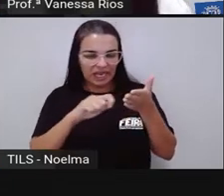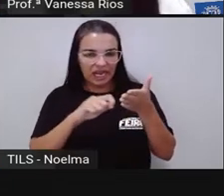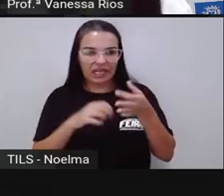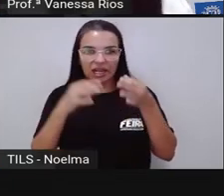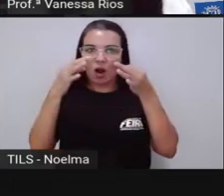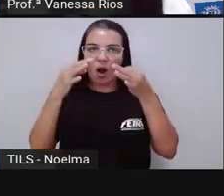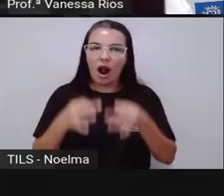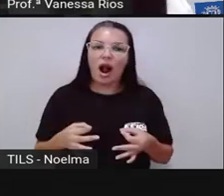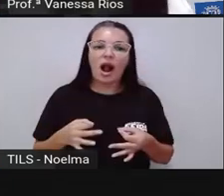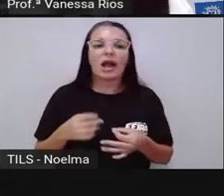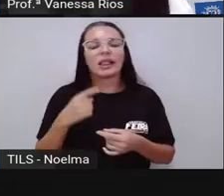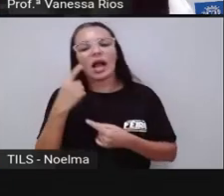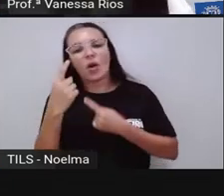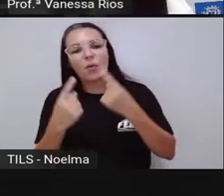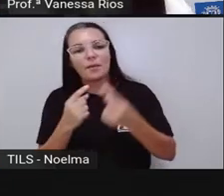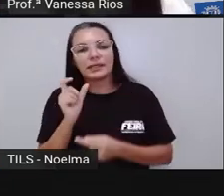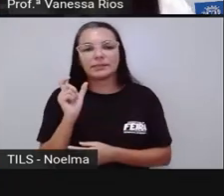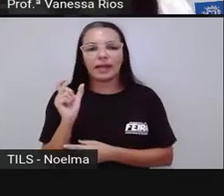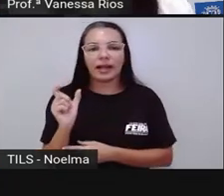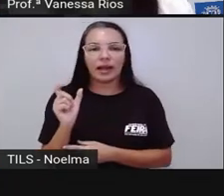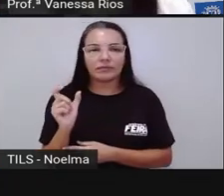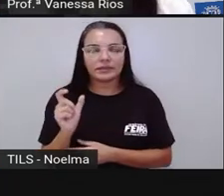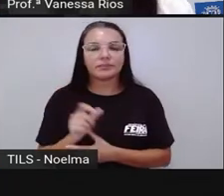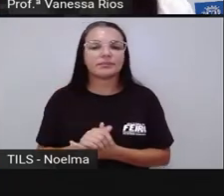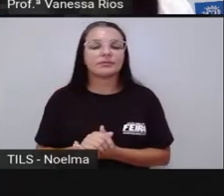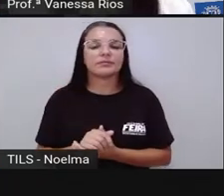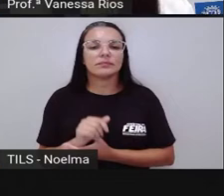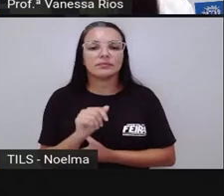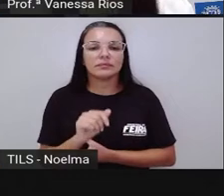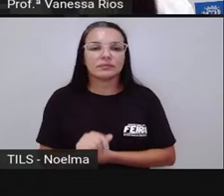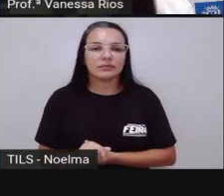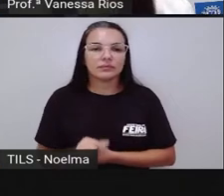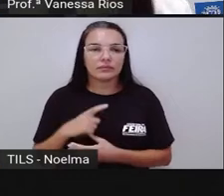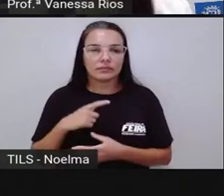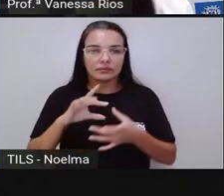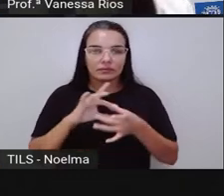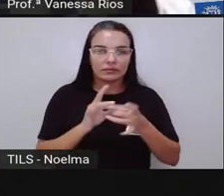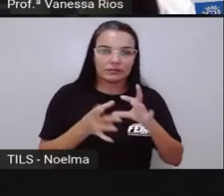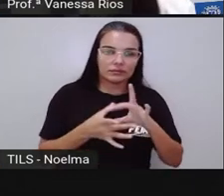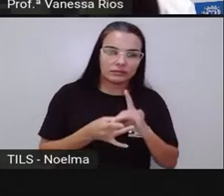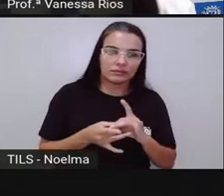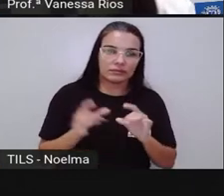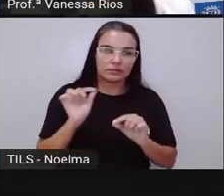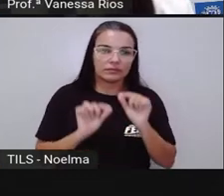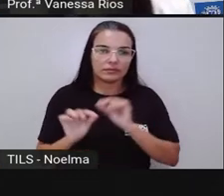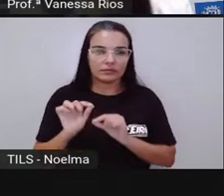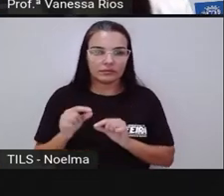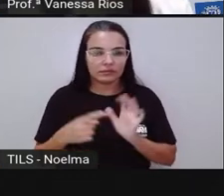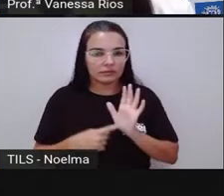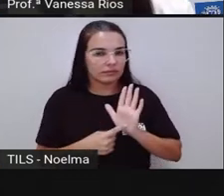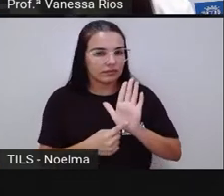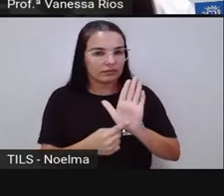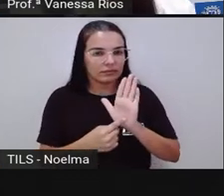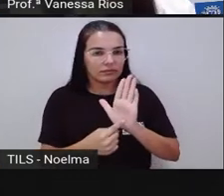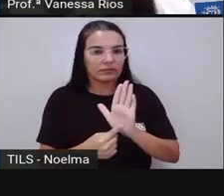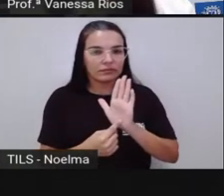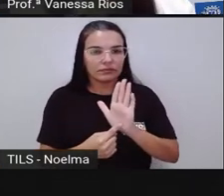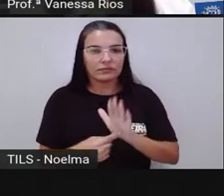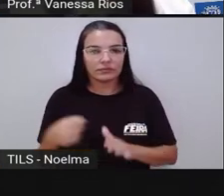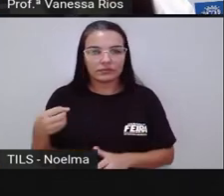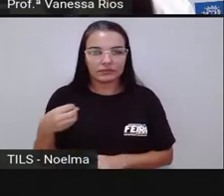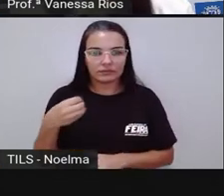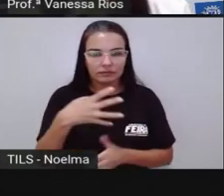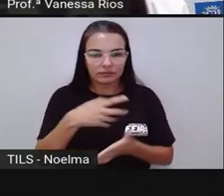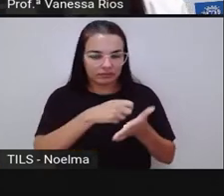de algumas palavras relacionadas aí que aparecem na nova